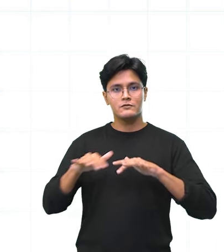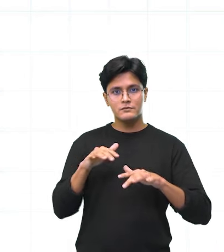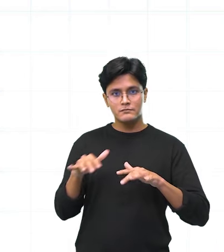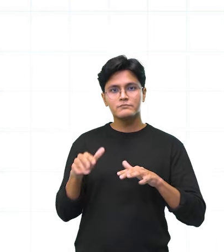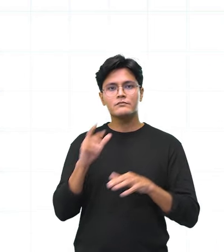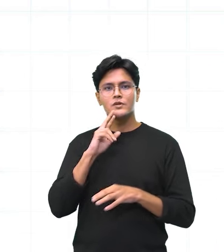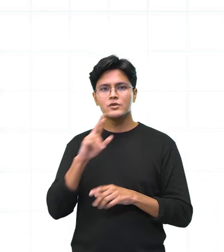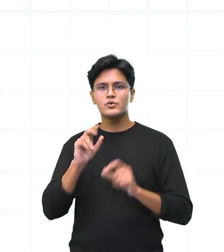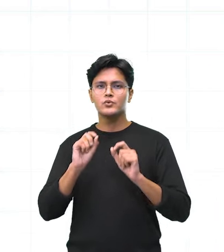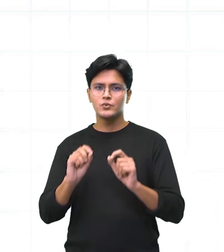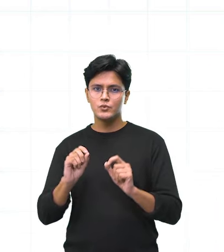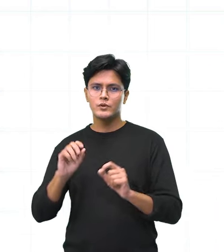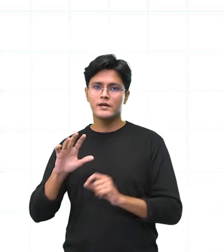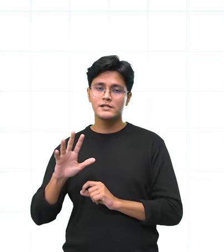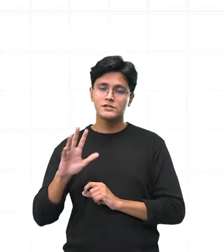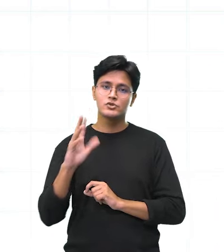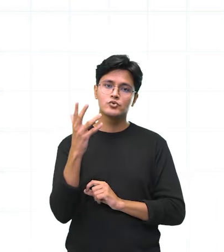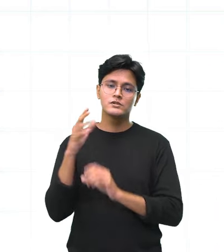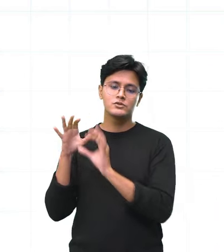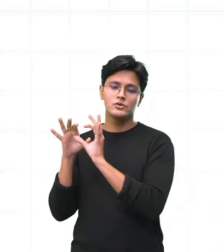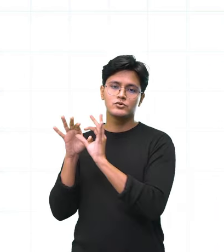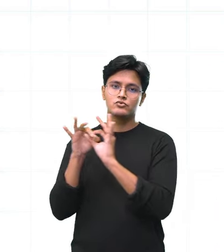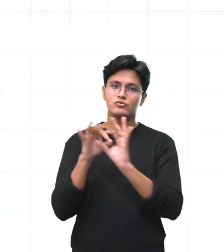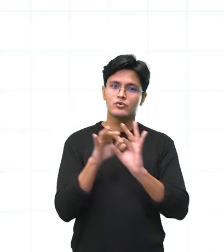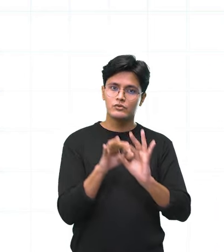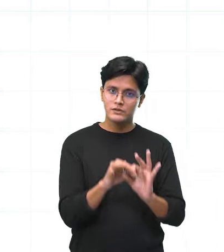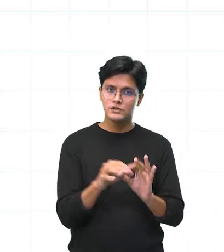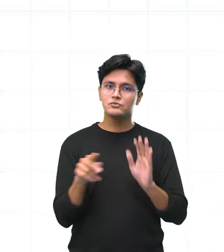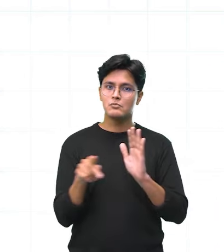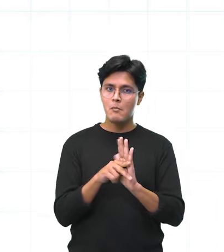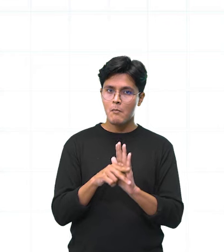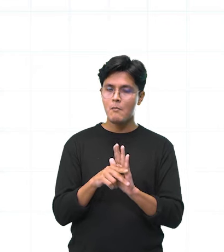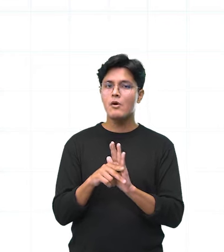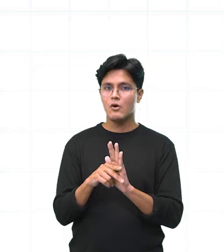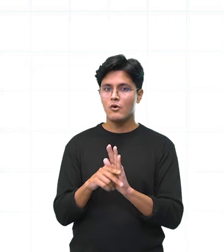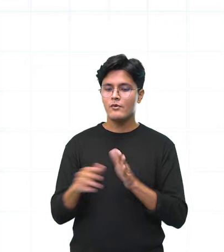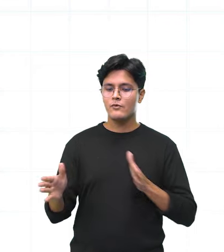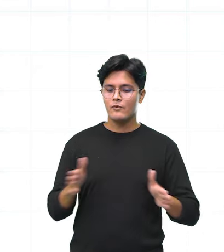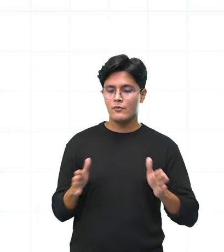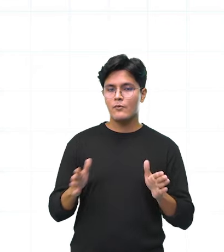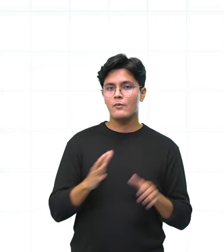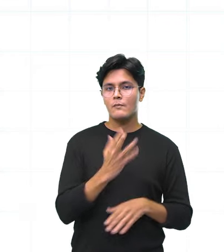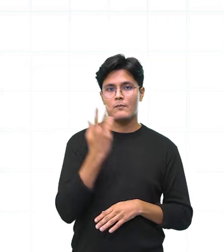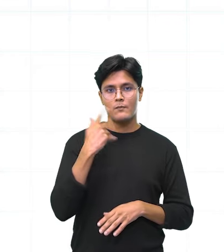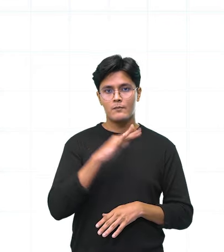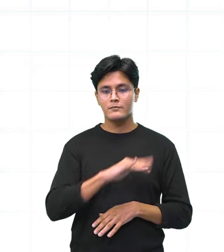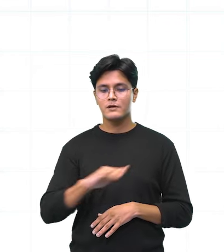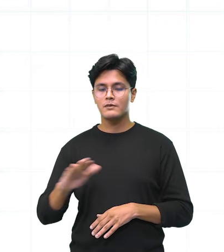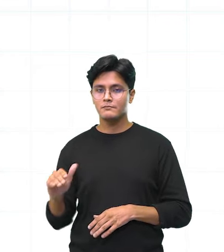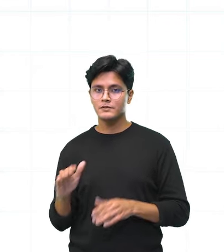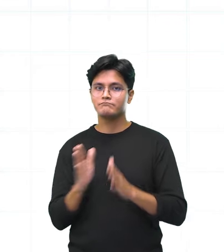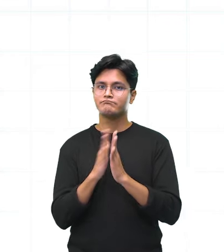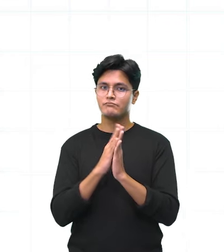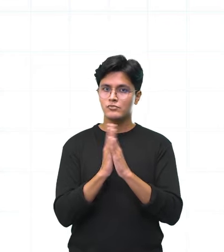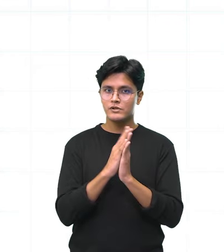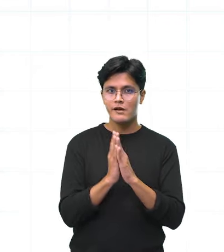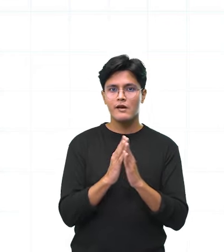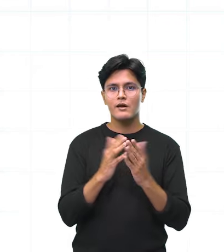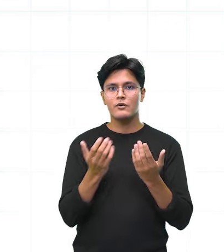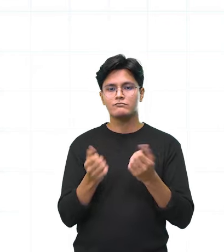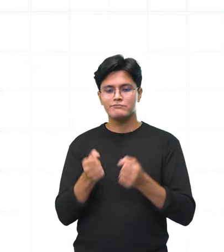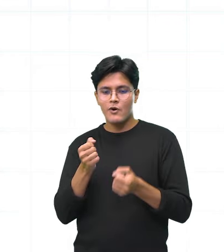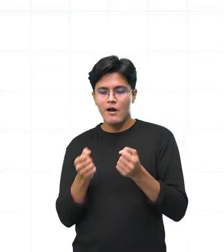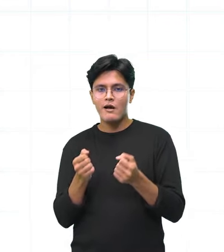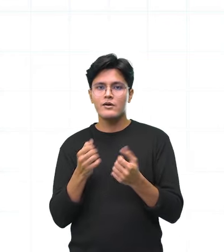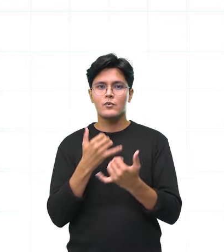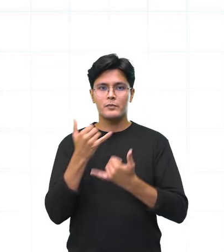situações que são pertinentes à infância, que é o compartilhamento de brinquedos e fazem com